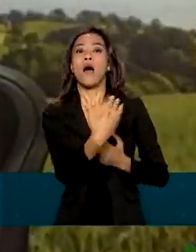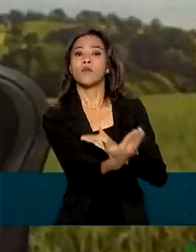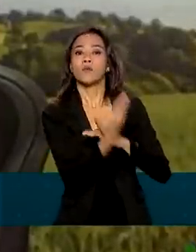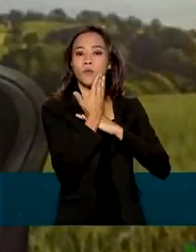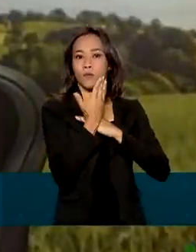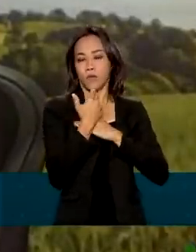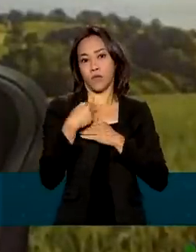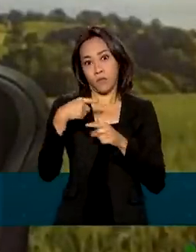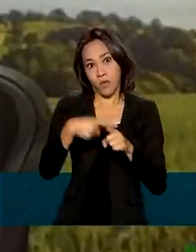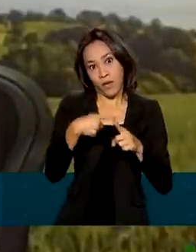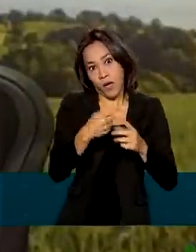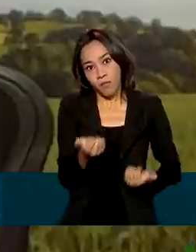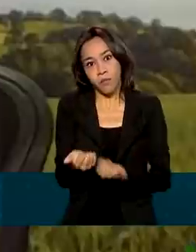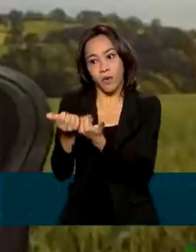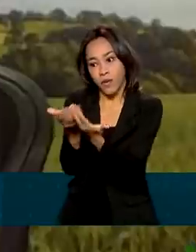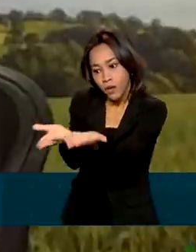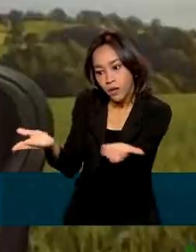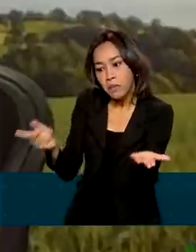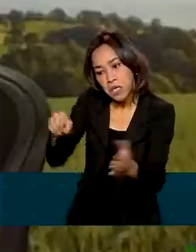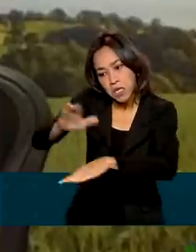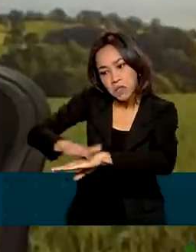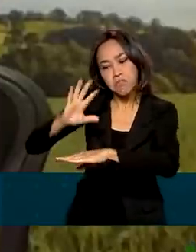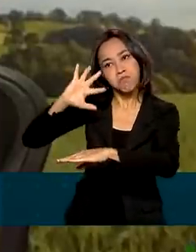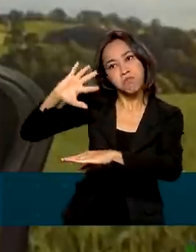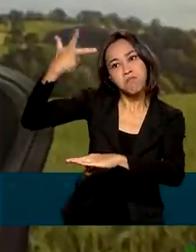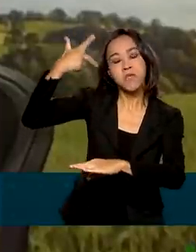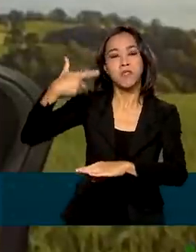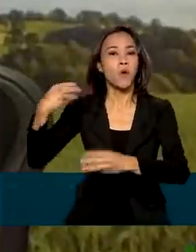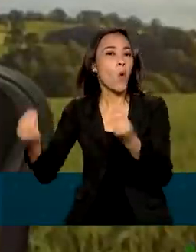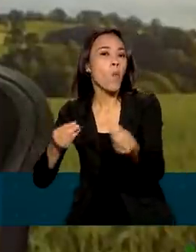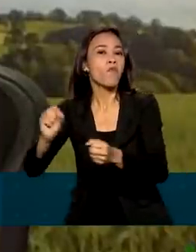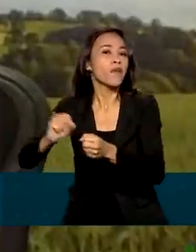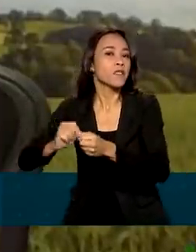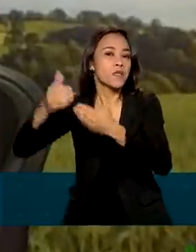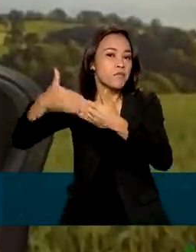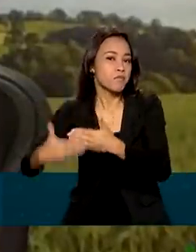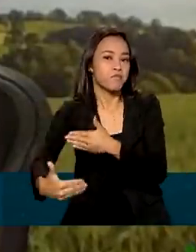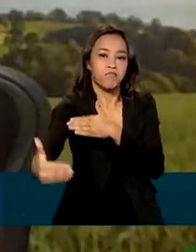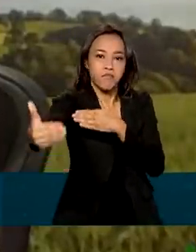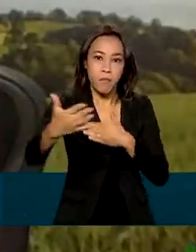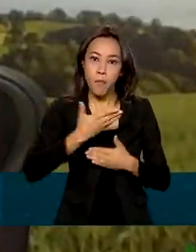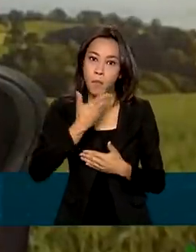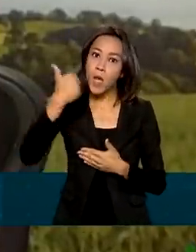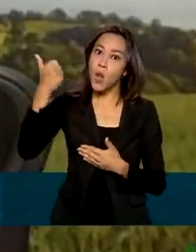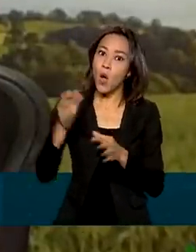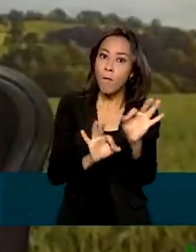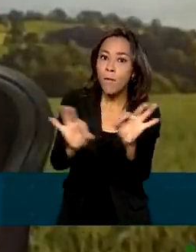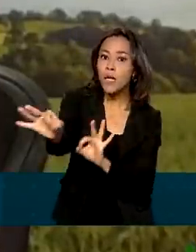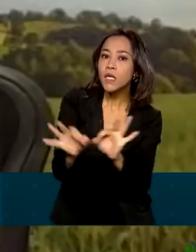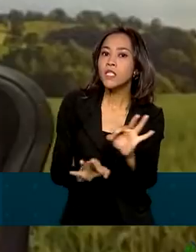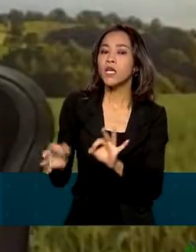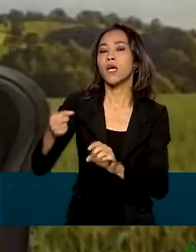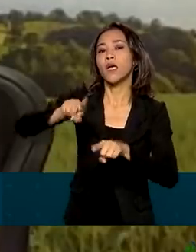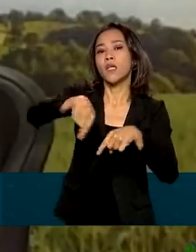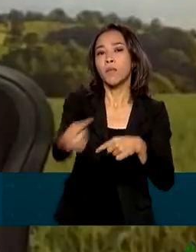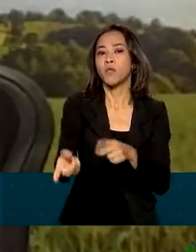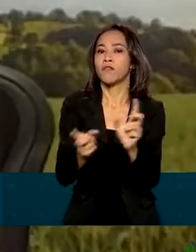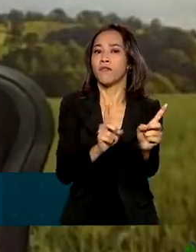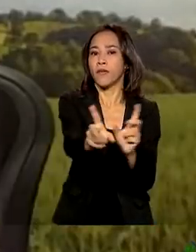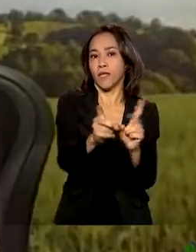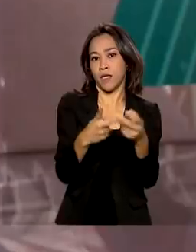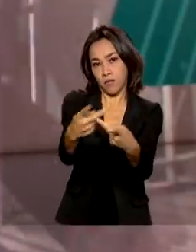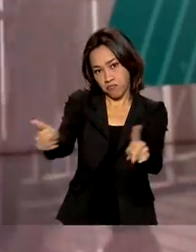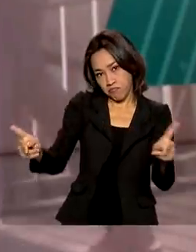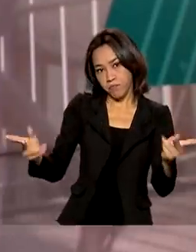que produtores tomem suas decisões mais orientadas e possam melhor planejar e comercializar a sua